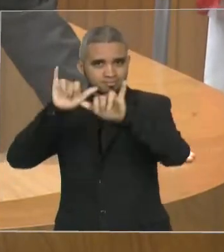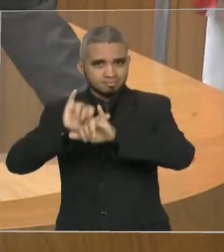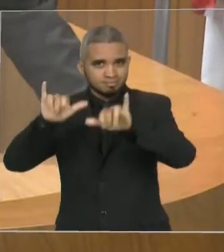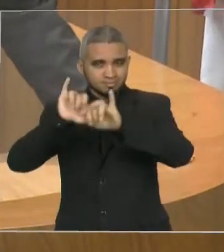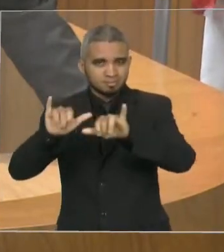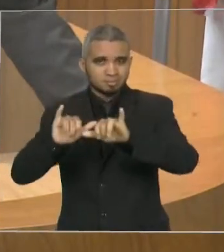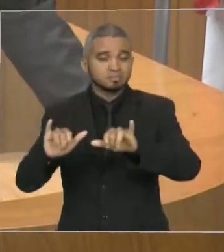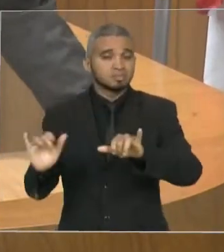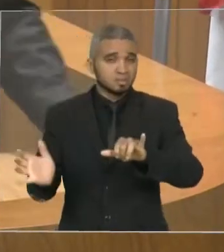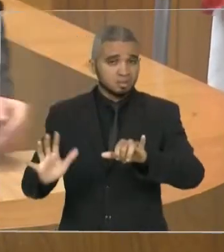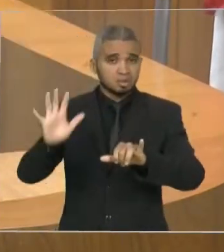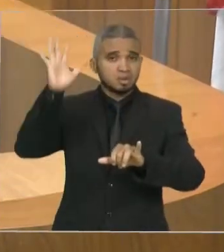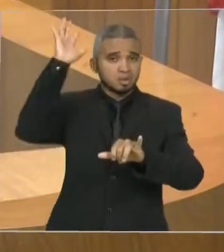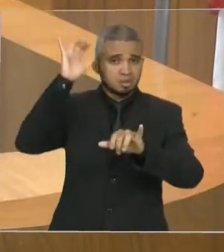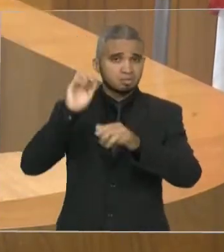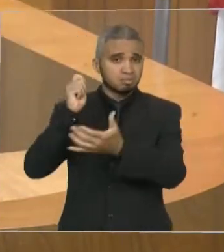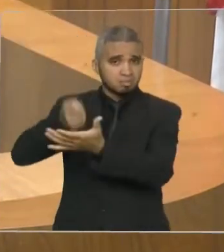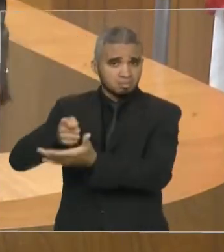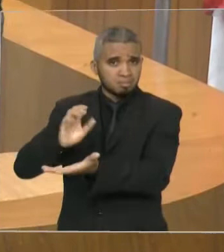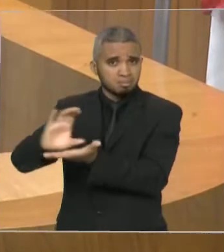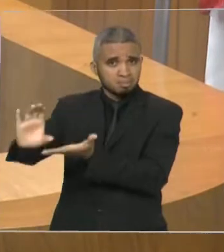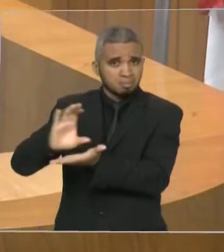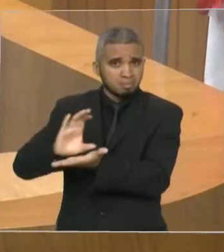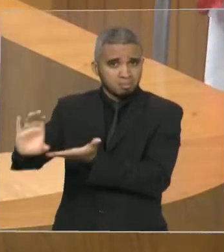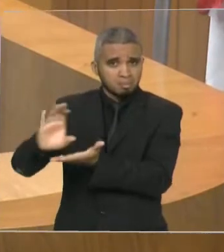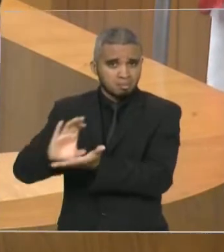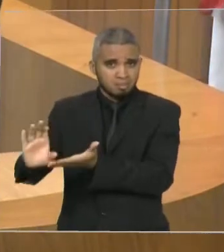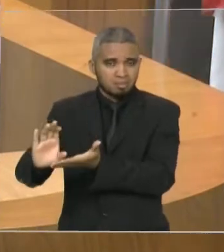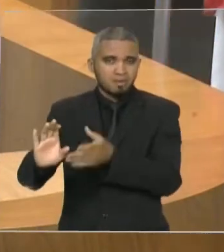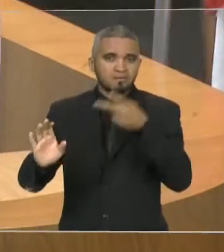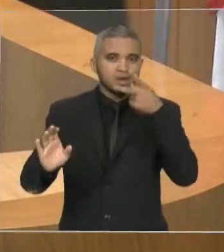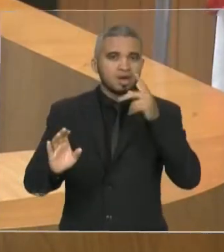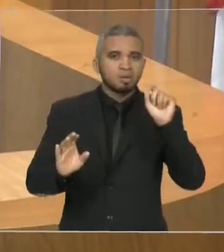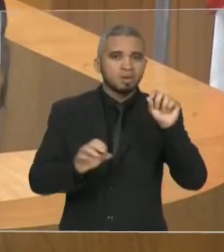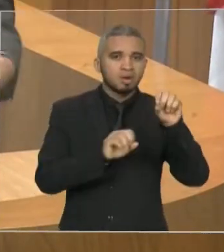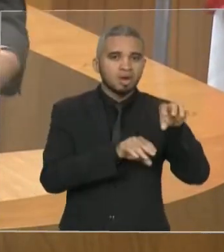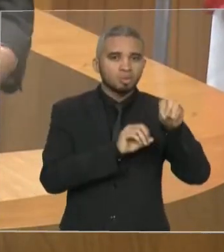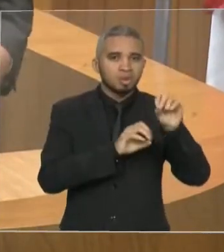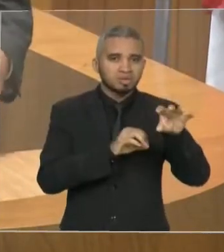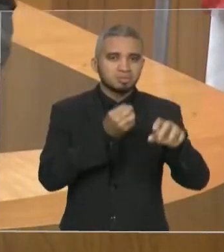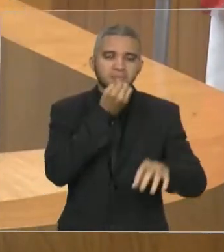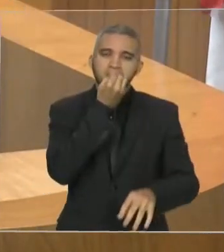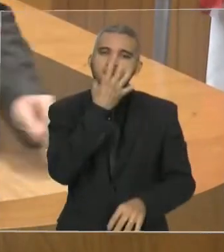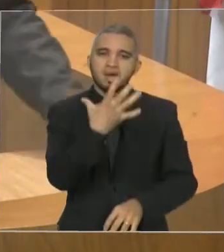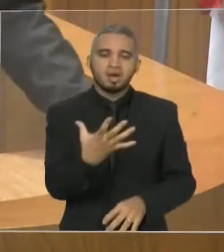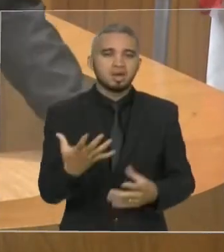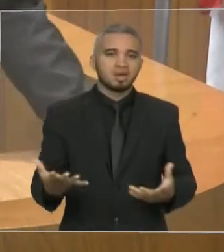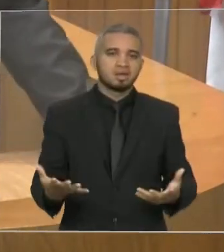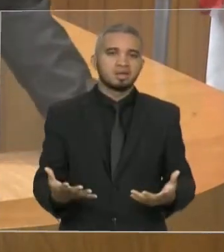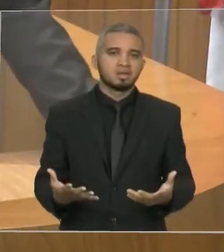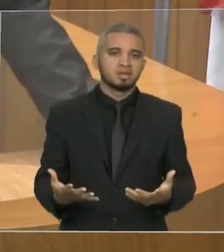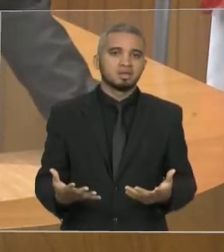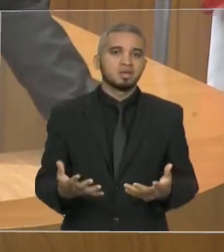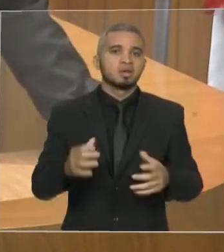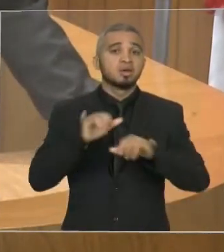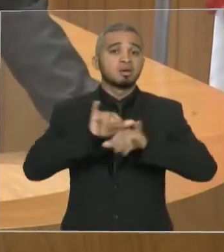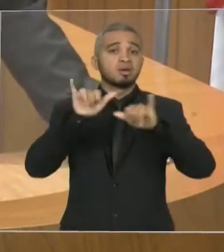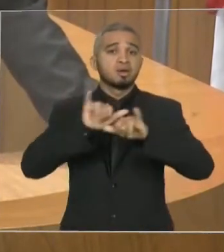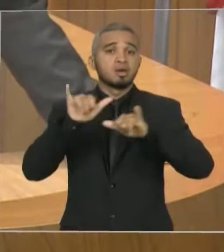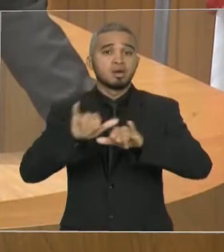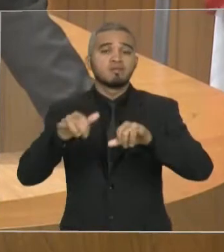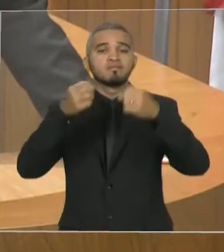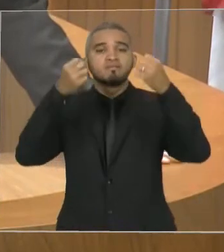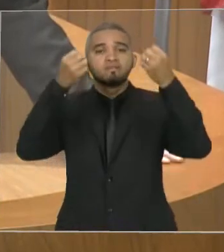valor muito alto, está tudo bem para a educação. Segundo a propaganda, a única coisa que sabe dizer é que o